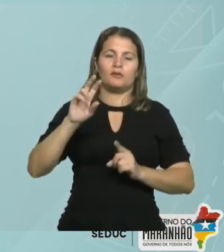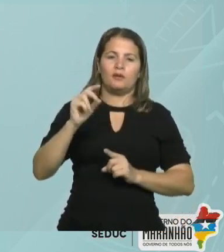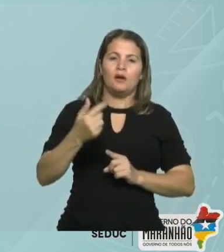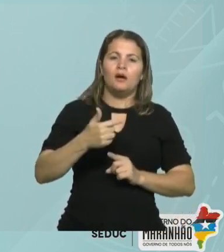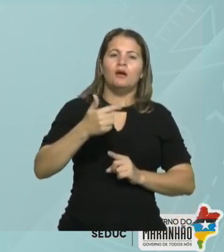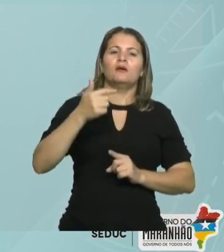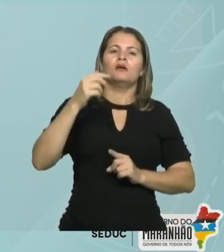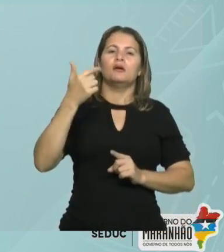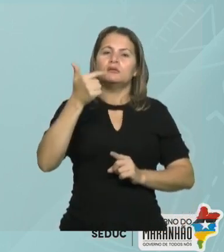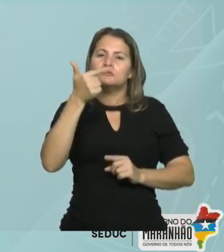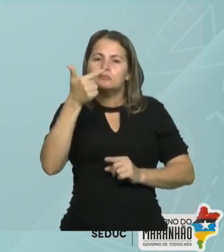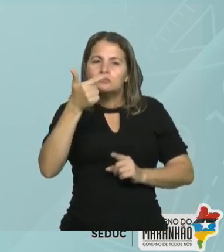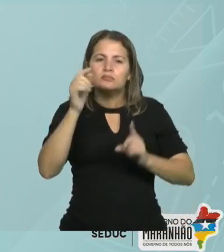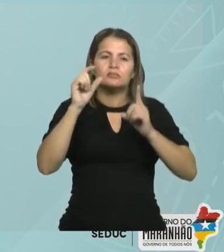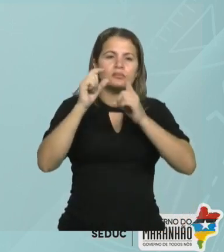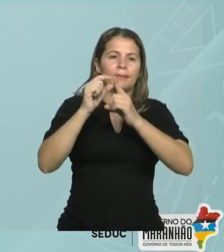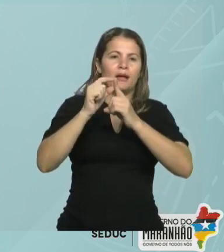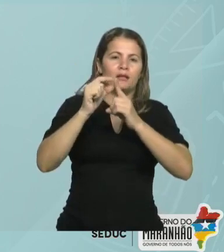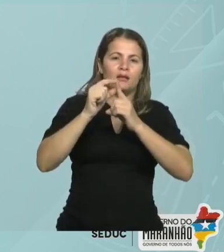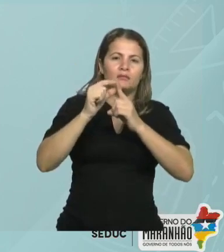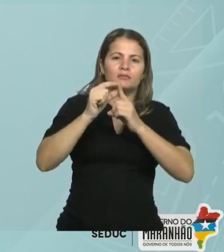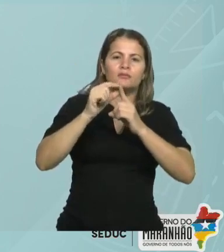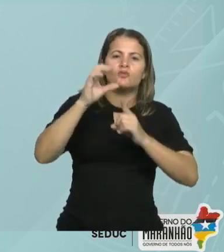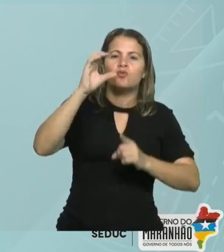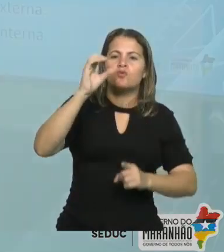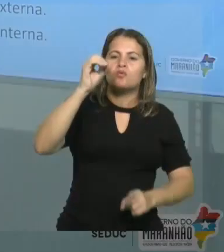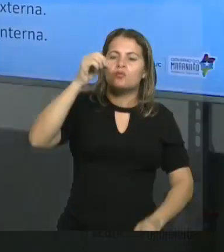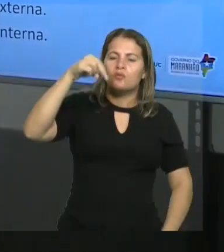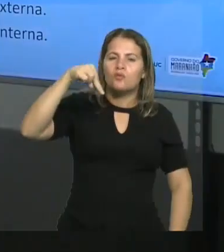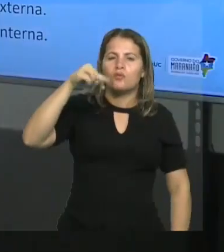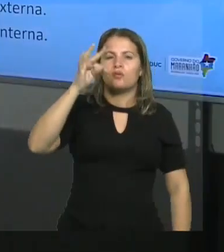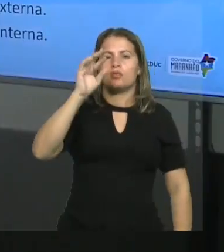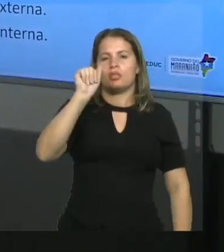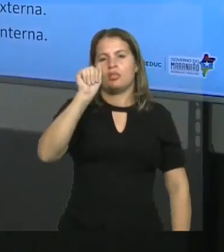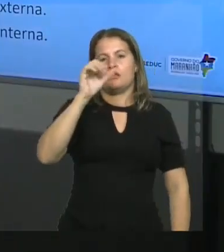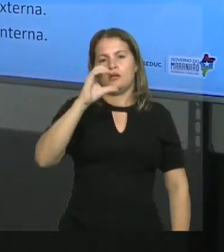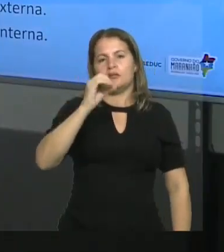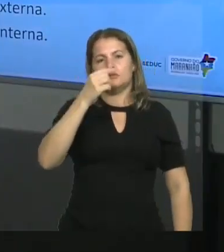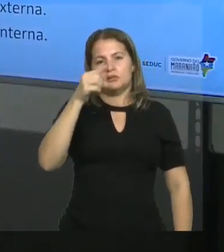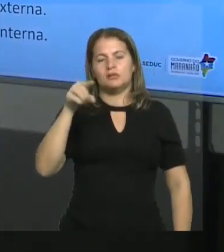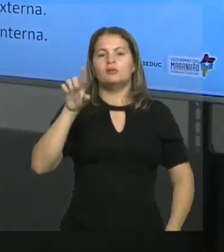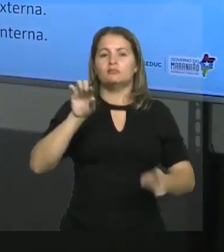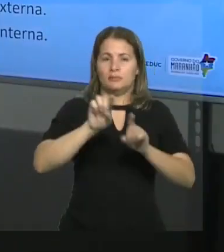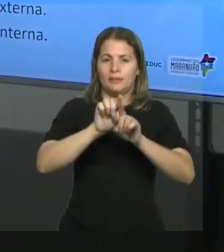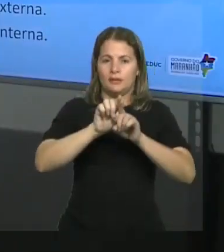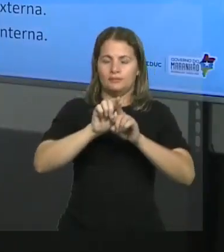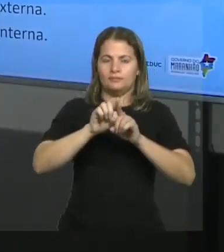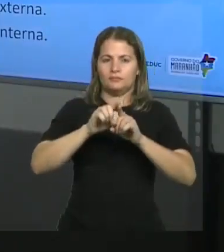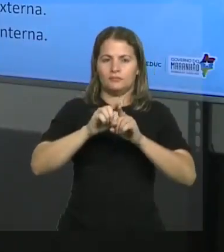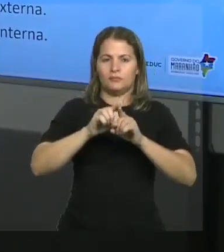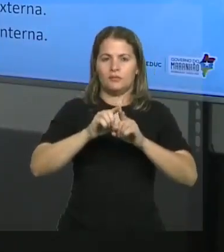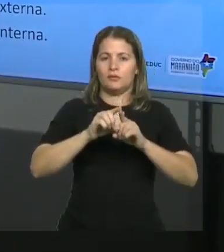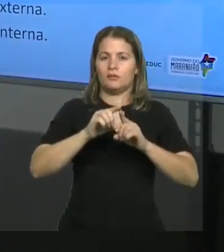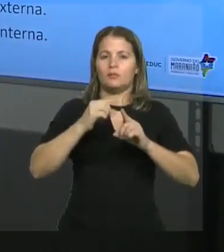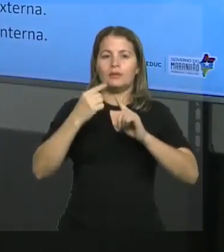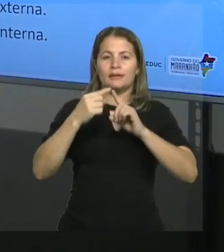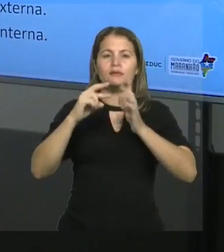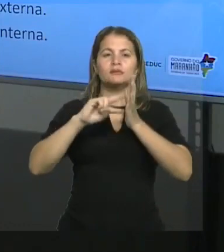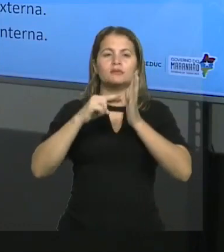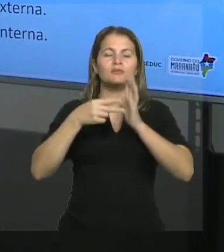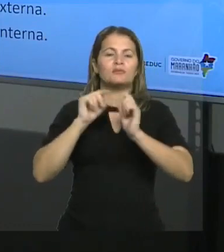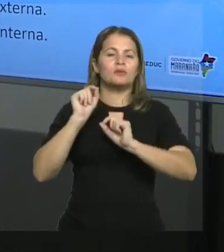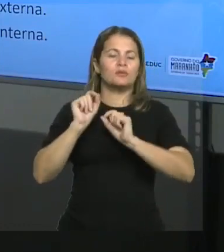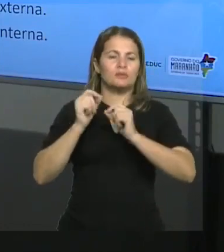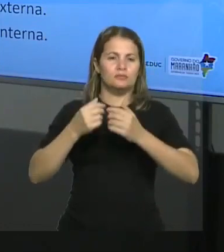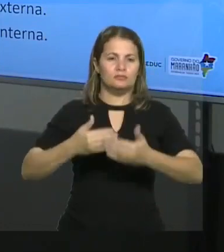dos músculos intercostais. Então esse conjunto de contração do diafragma que baixa, contração dos músculos intercostais